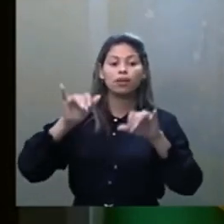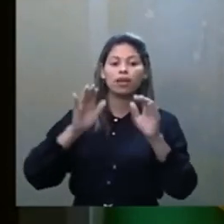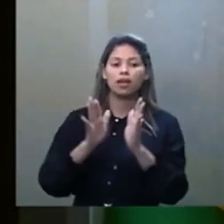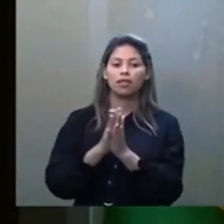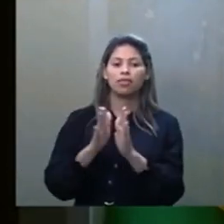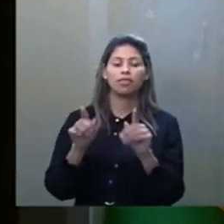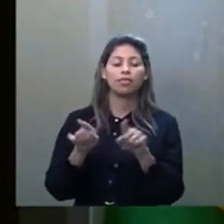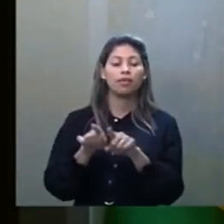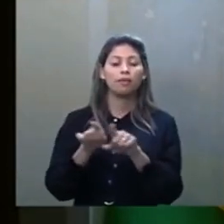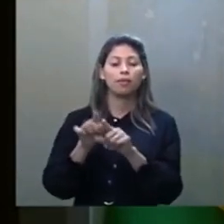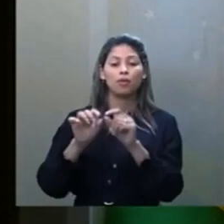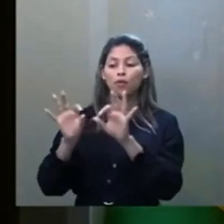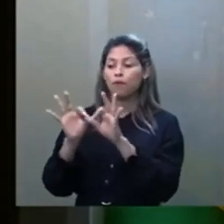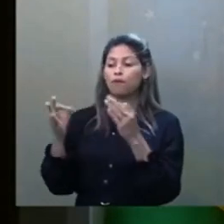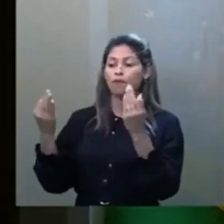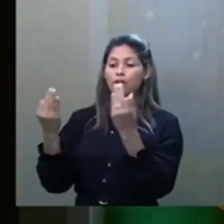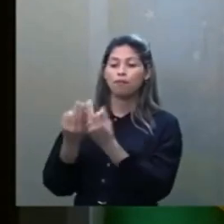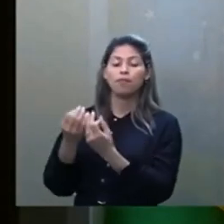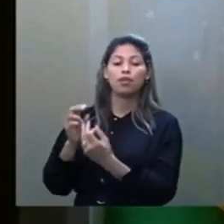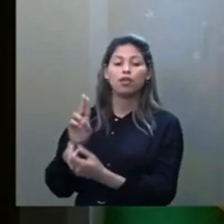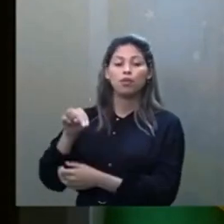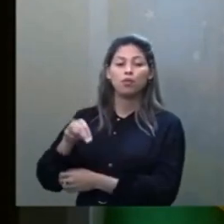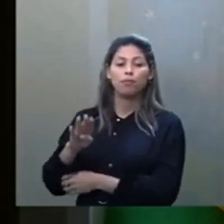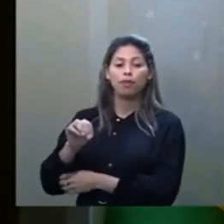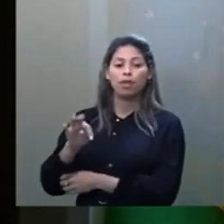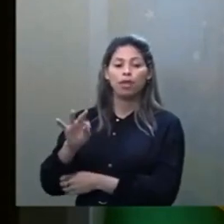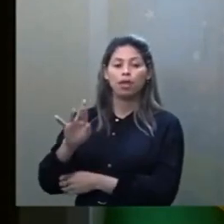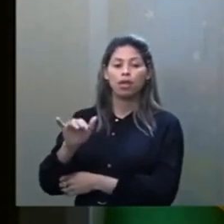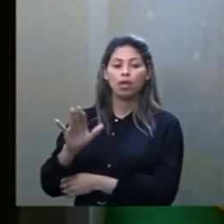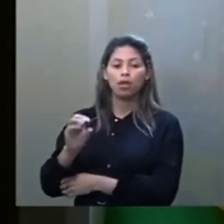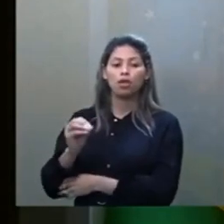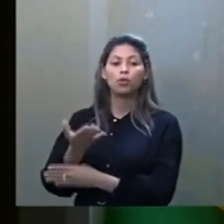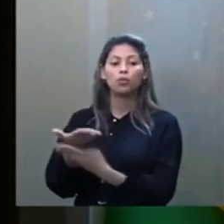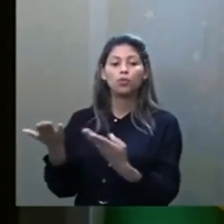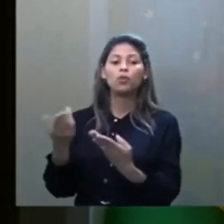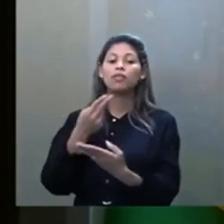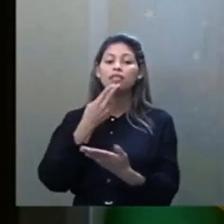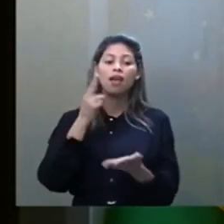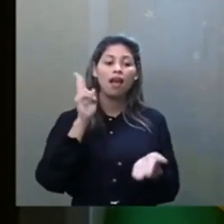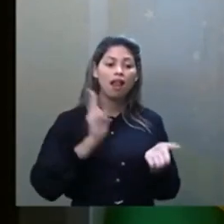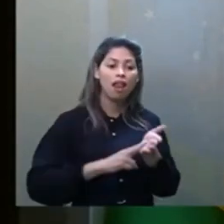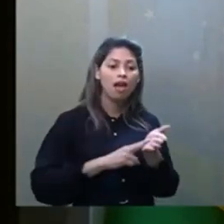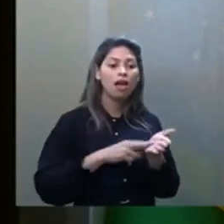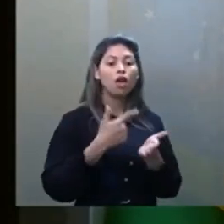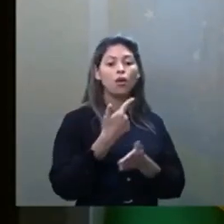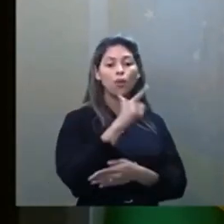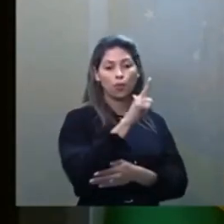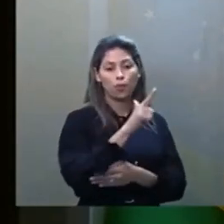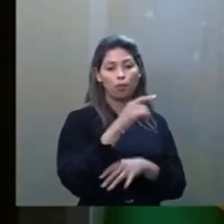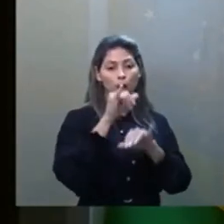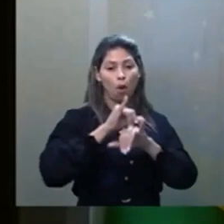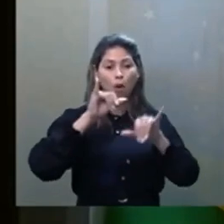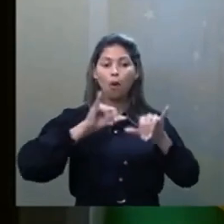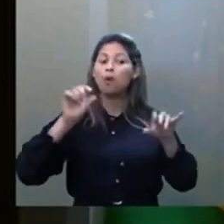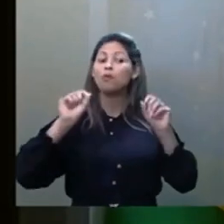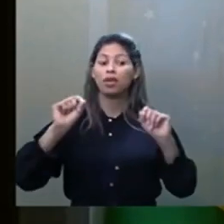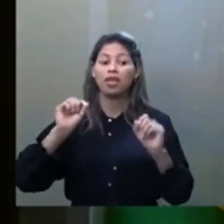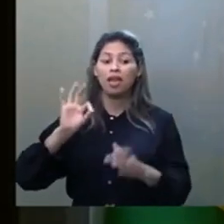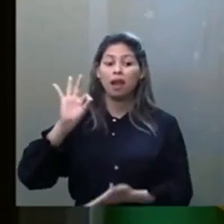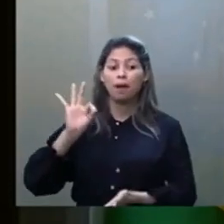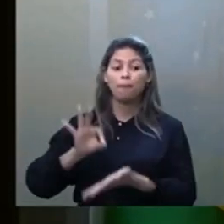família Humberto de Campos também. As cartas consoladoras, aliás, está aqui o... Ah, o outro escândalo foi o Pinga Fogo,